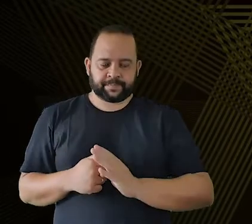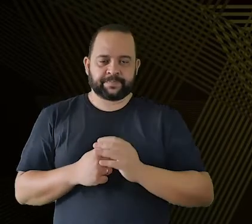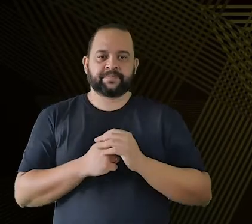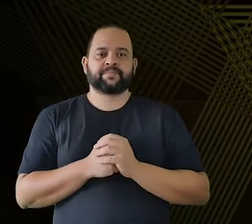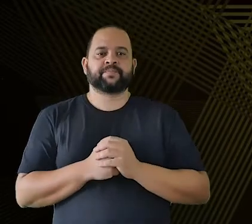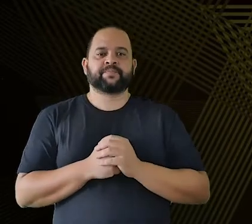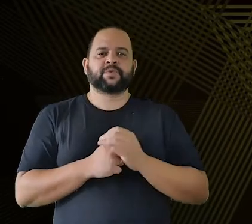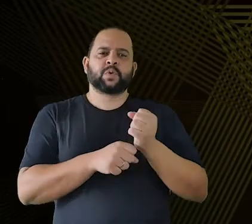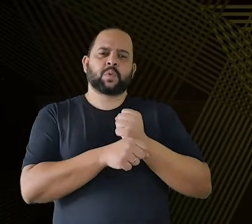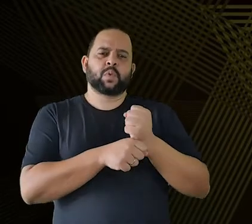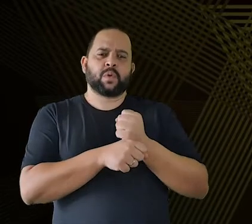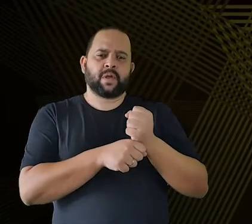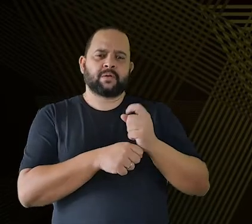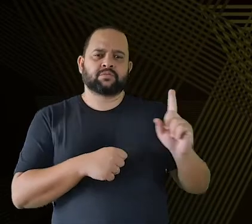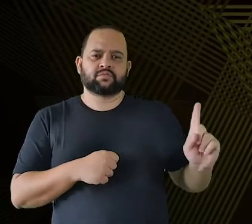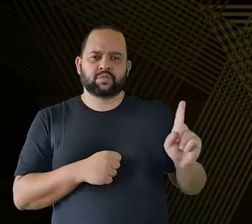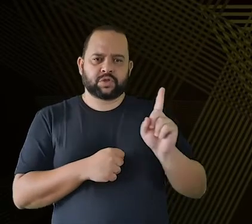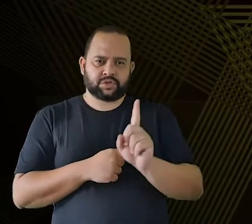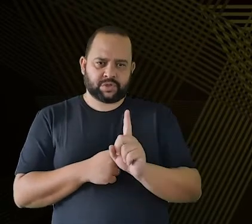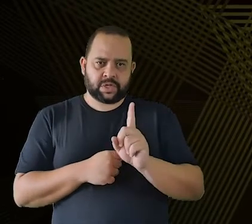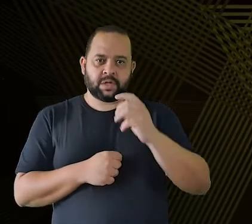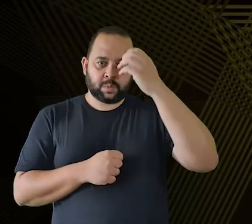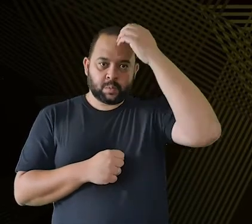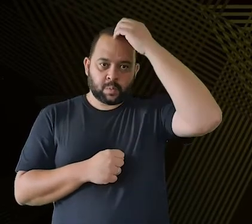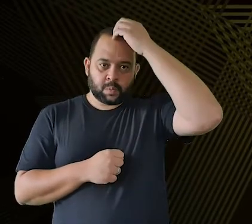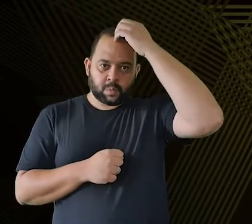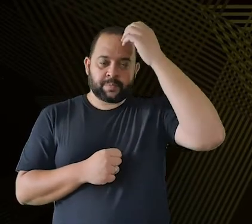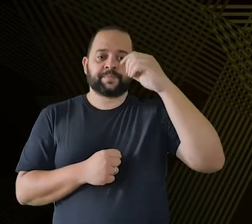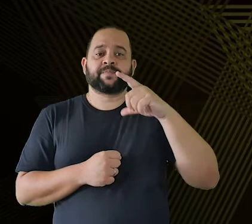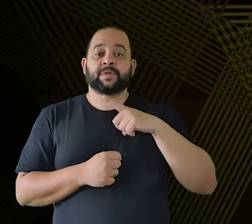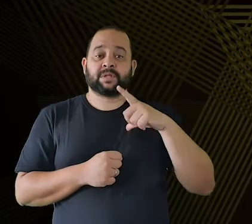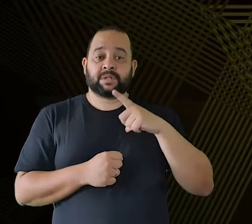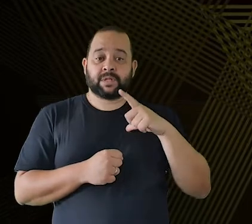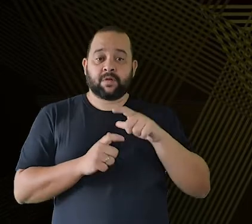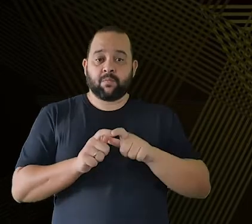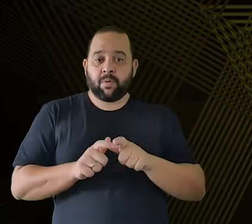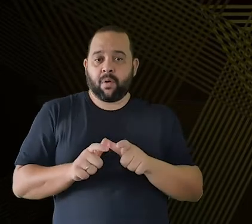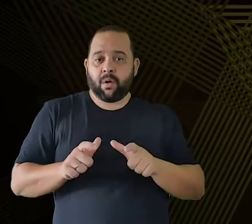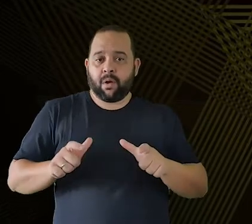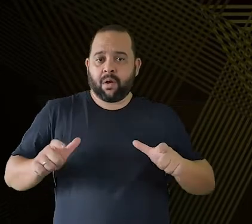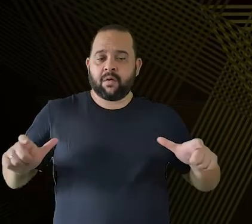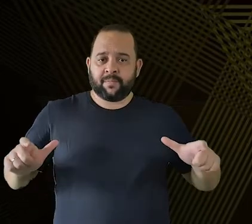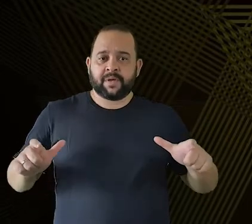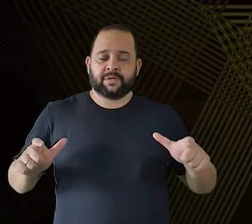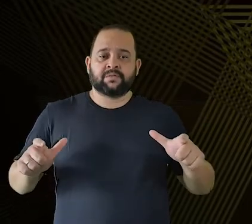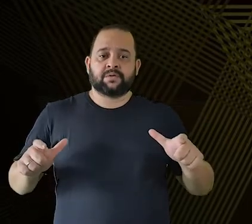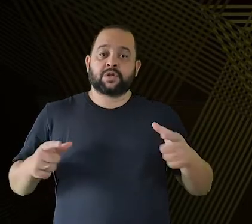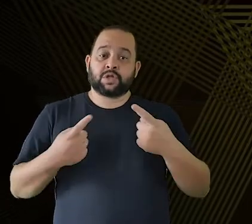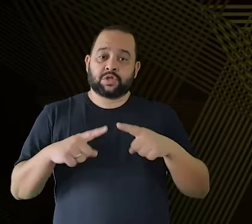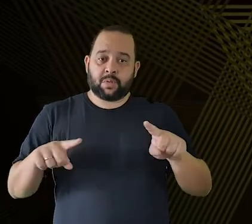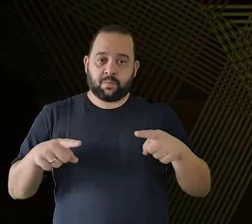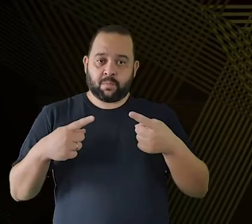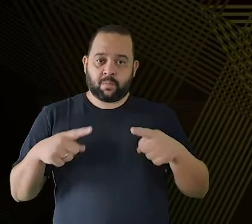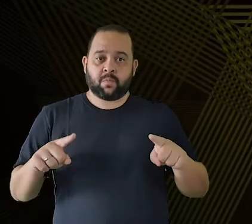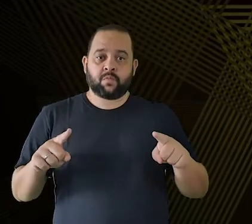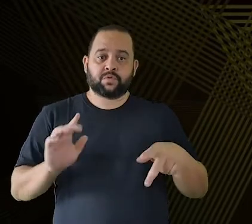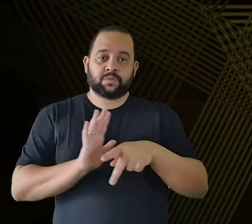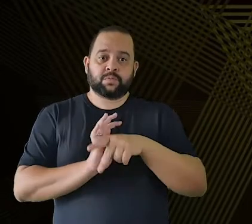Com a chegada do Império, tem um aquecimento da vida musical brasileira.